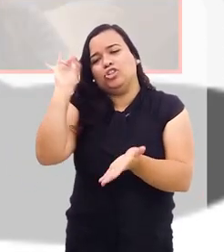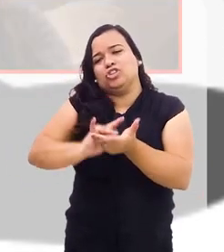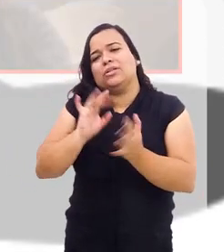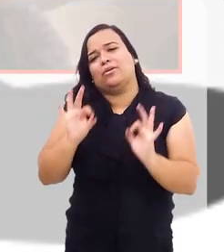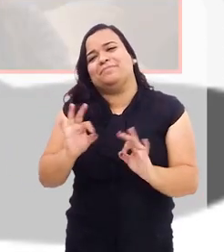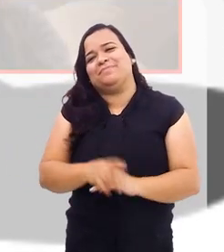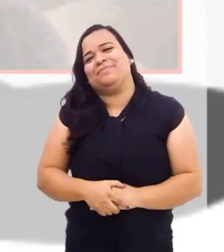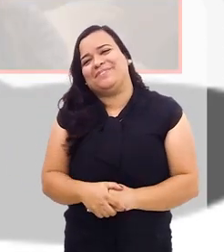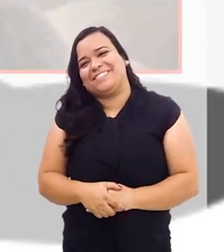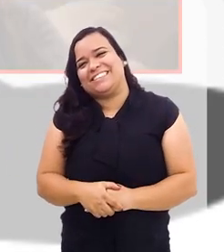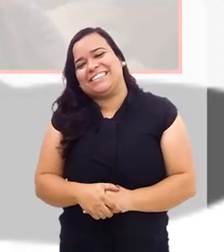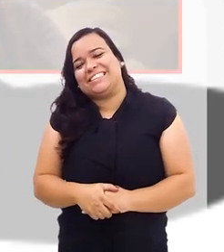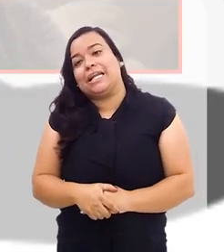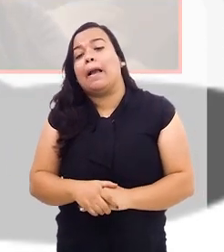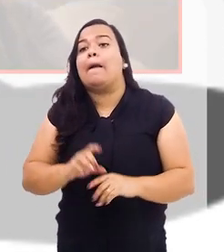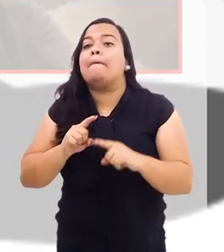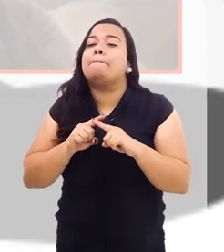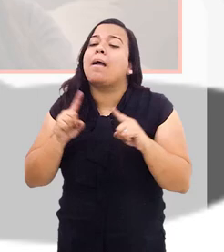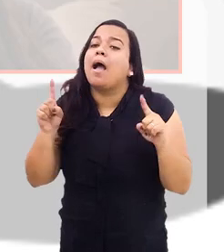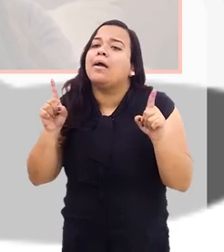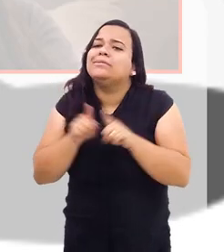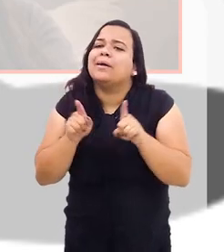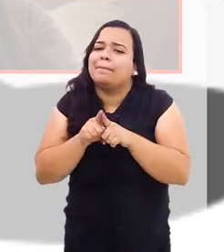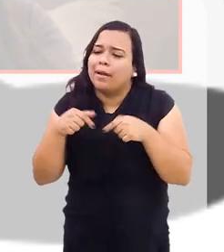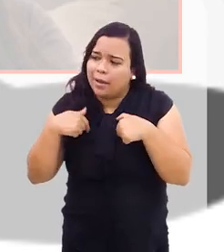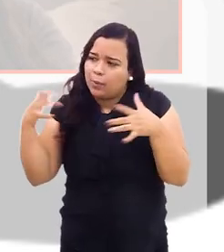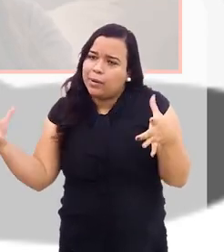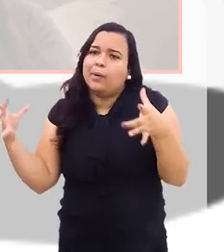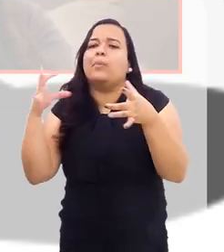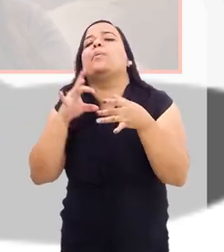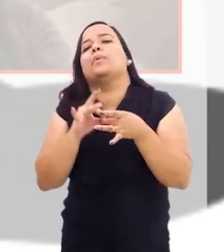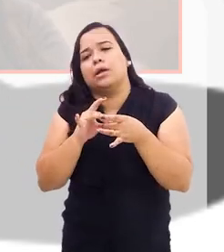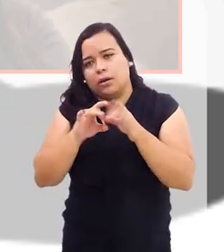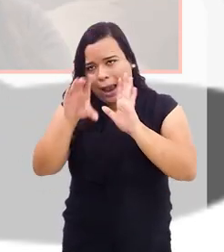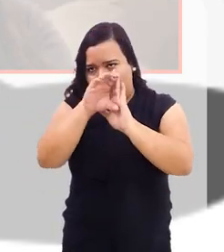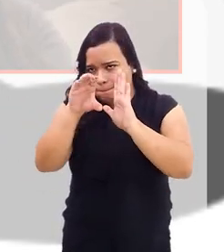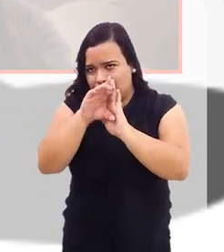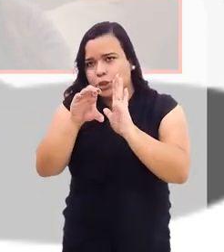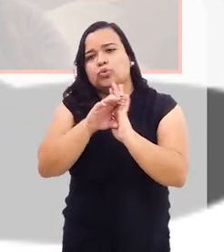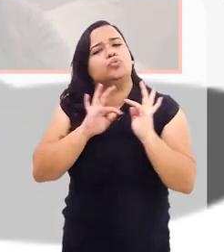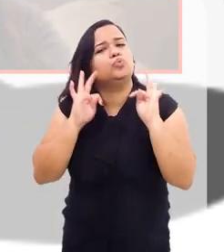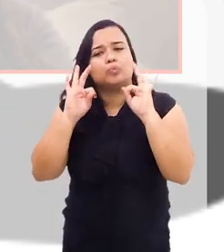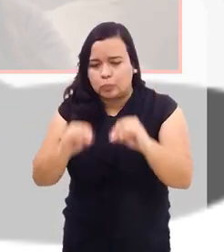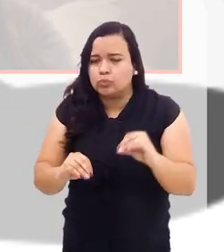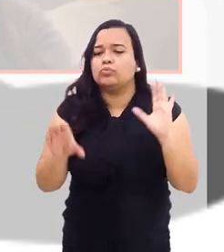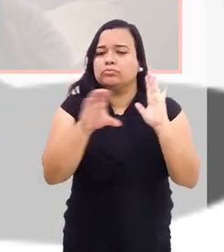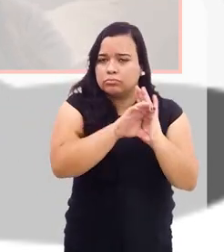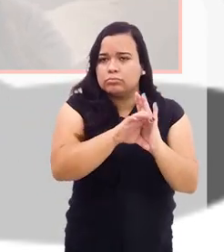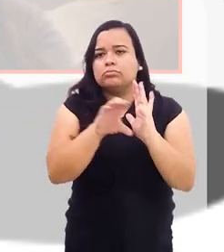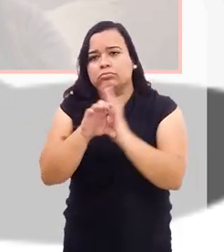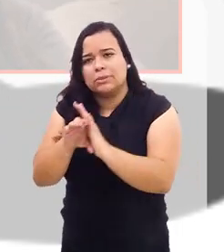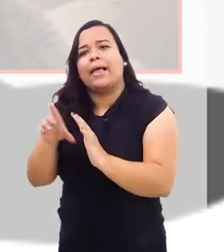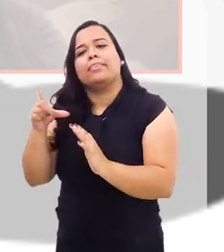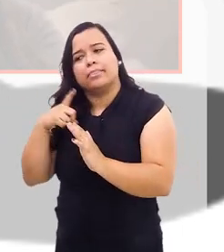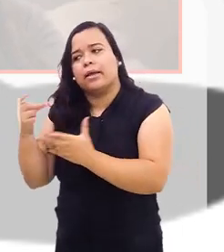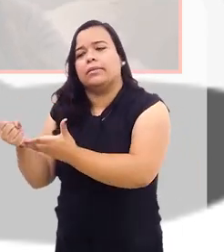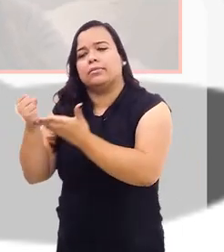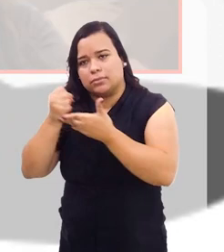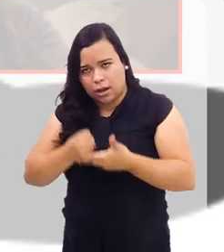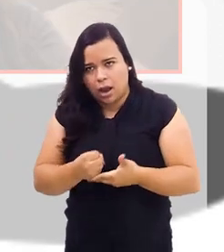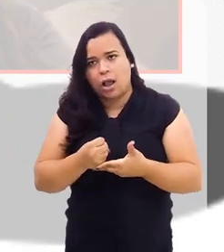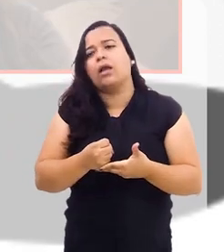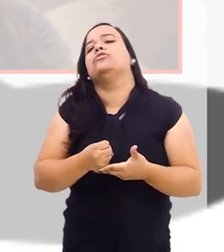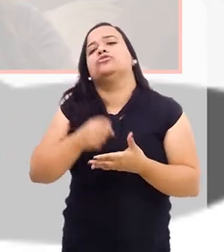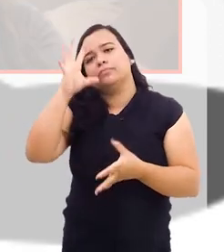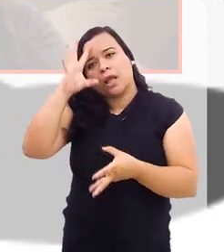original. Mas aí, eu incluí isso nos capítulos, né? Todos os capítulos onde trazem a referência